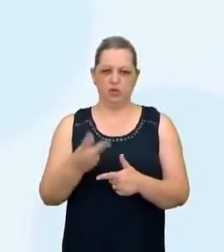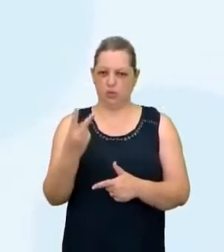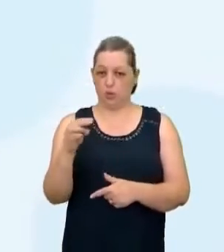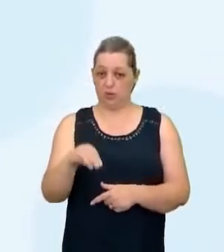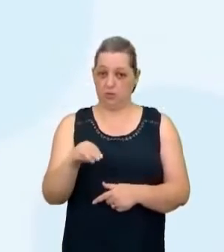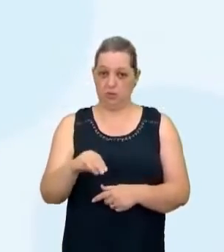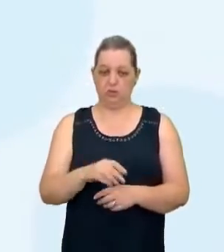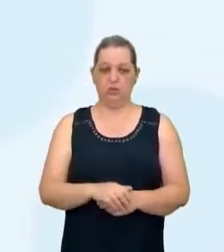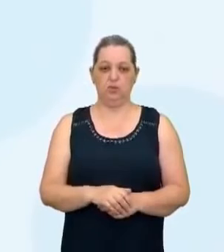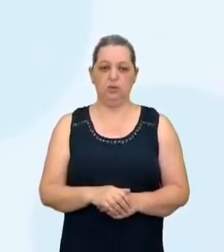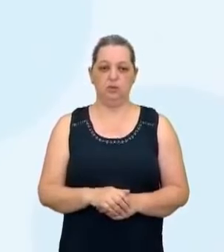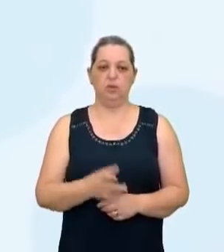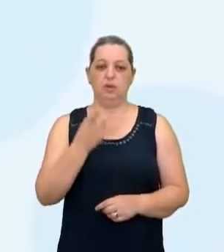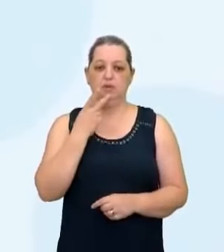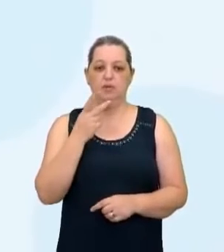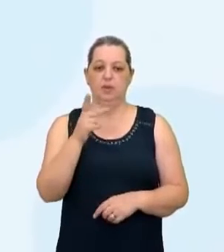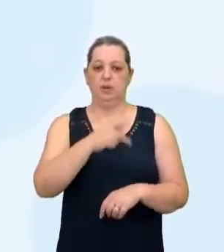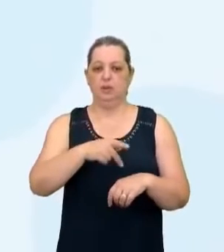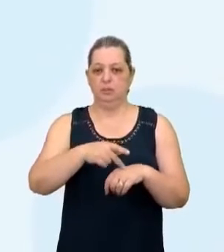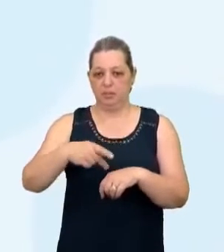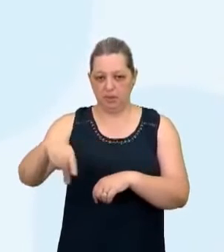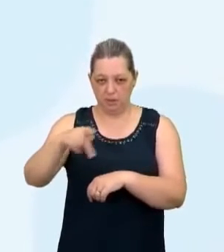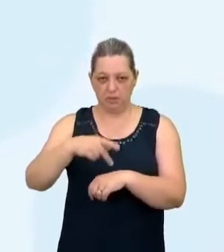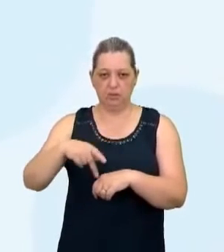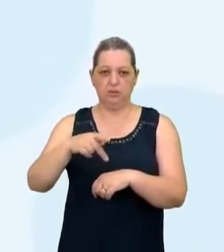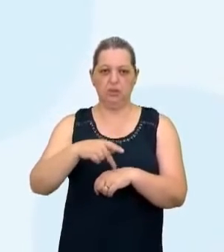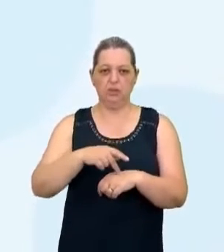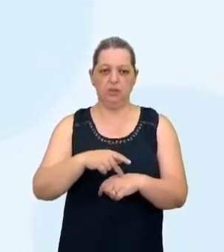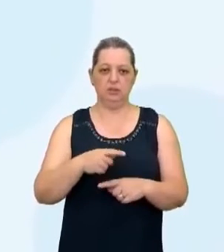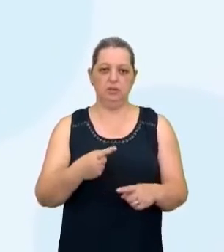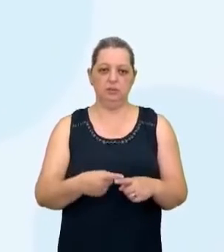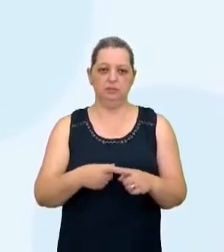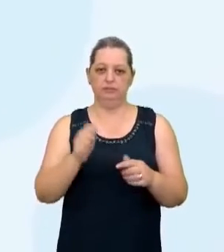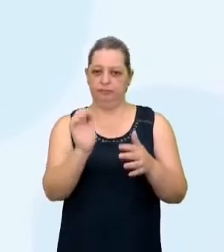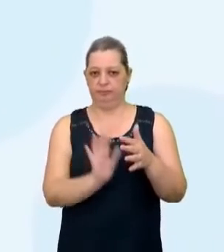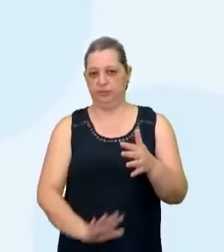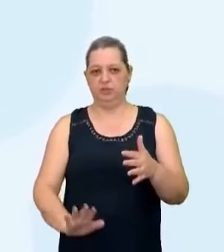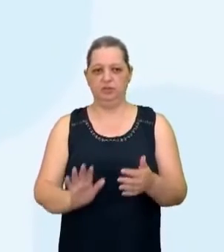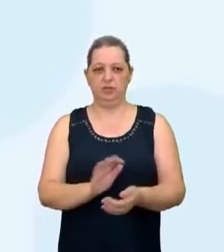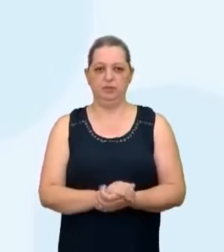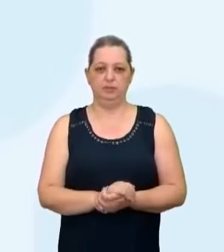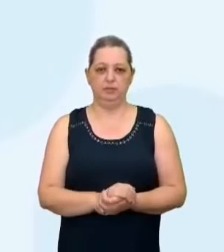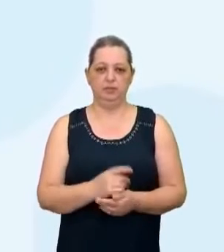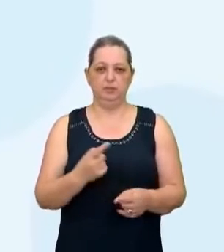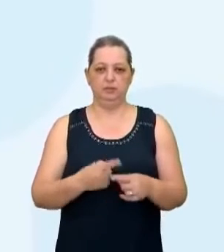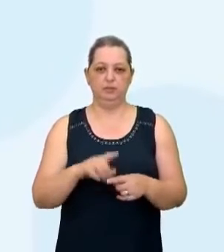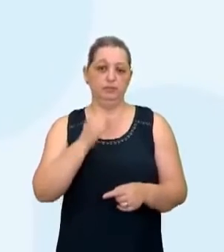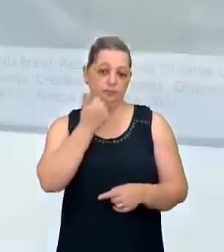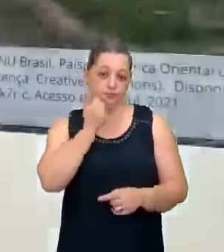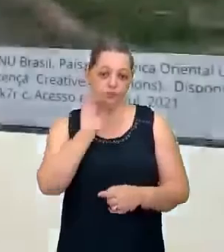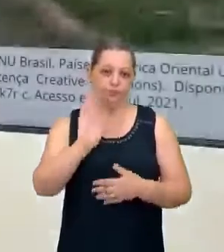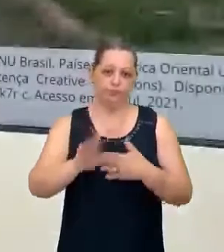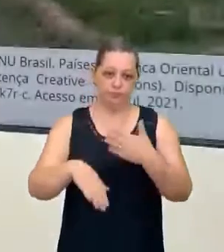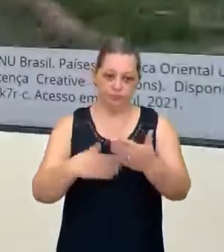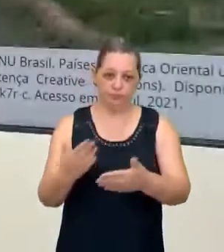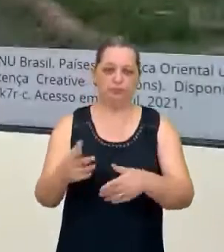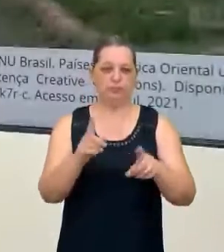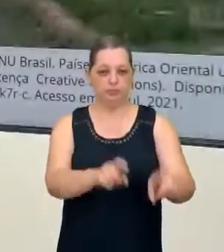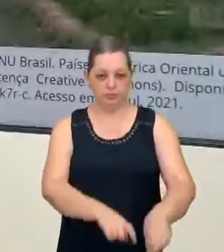que fala aí de países da África Oriental usam a ciência para desenvolver a agricultura